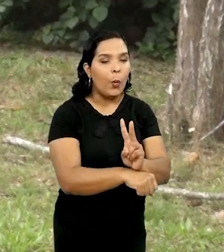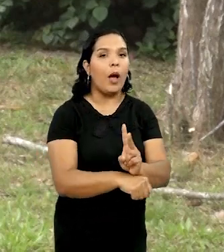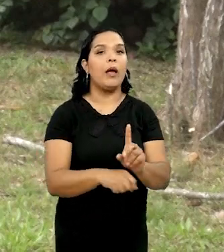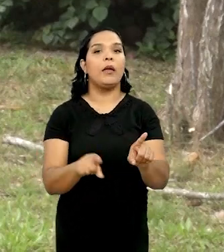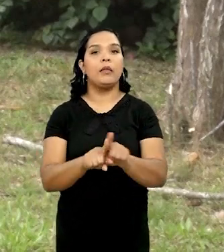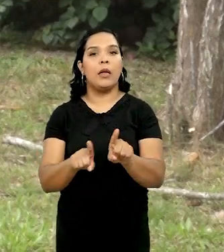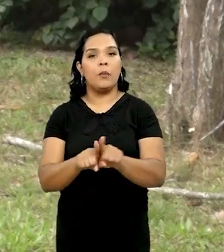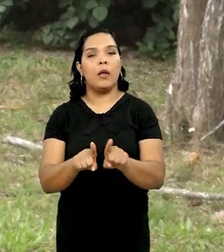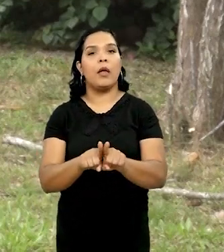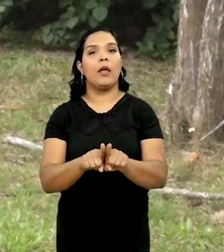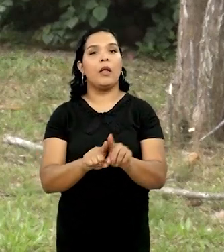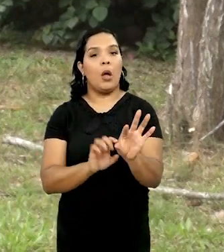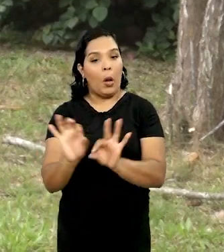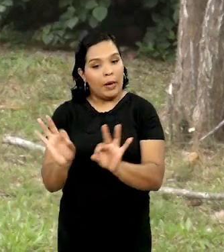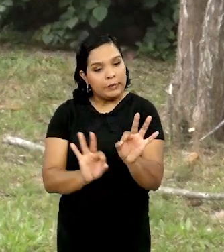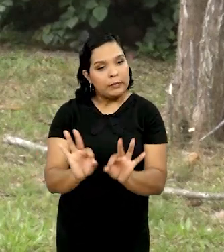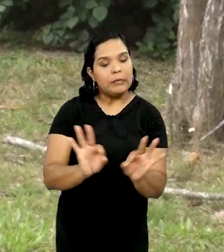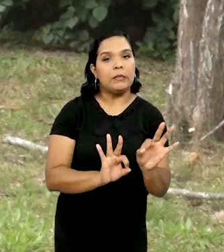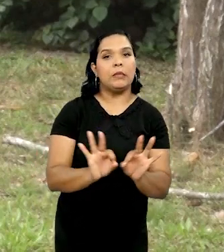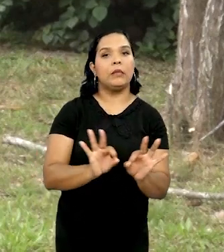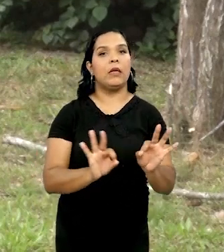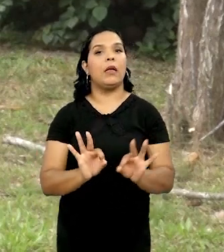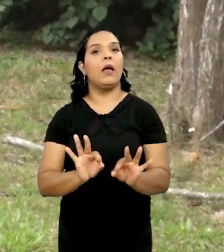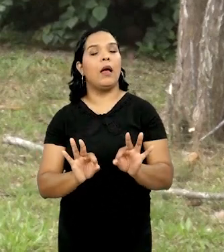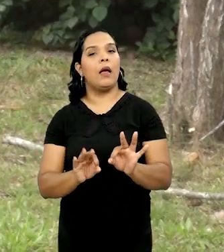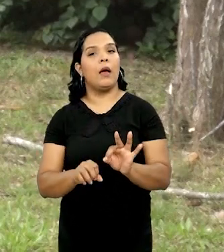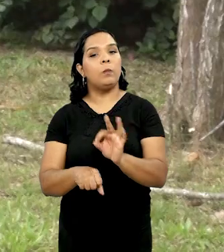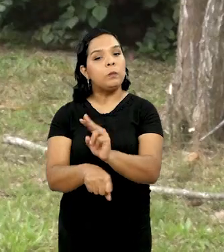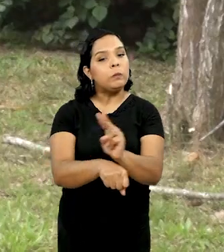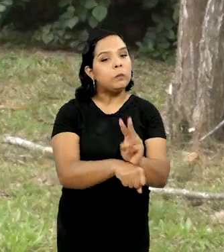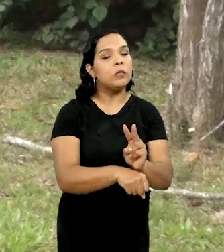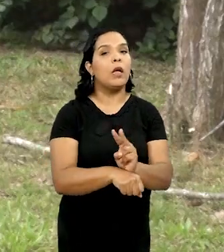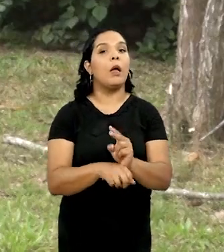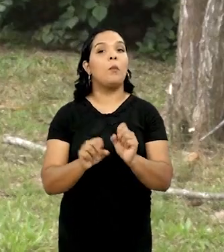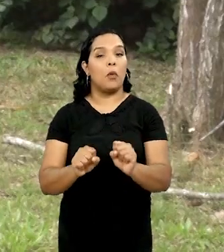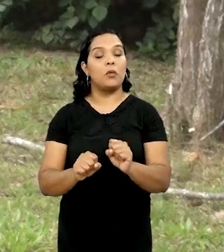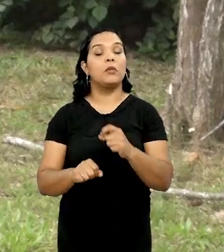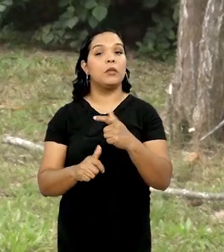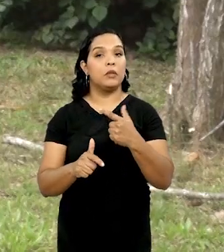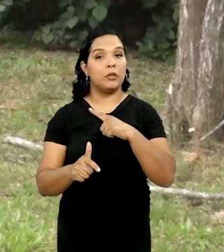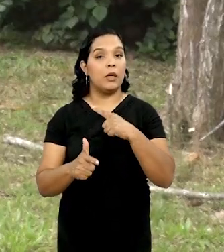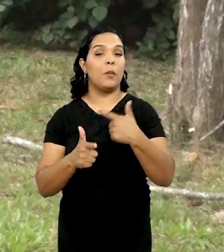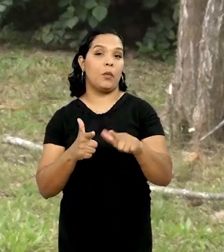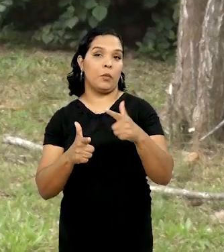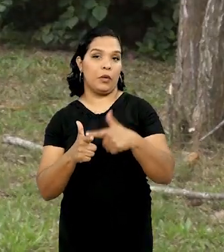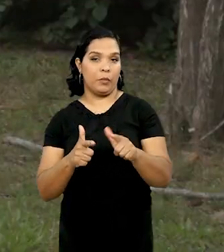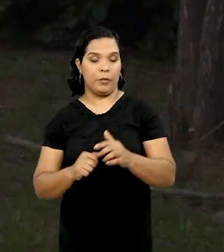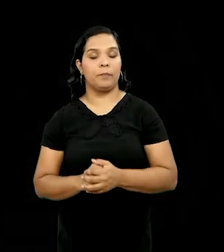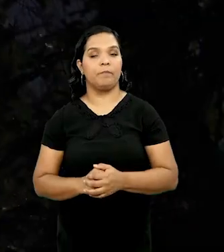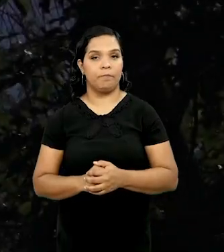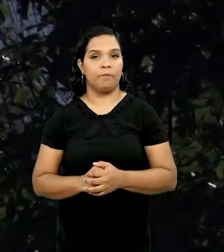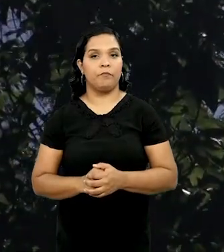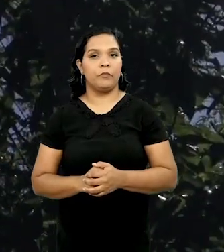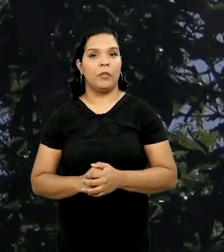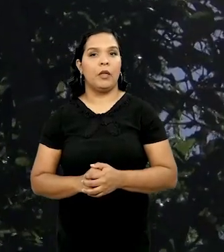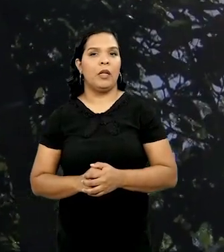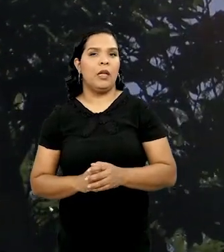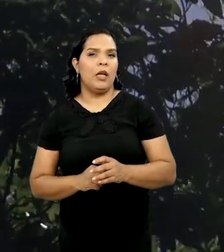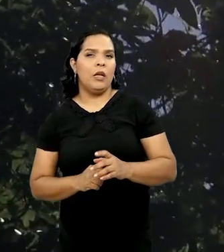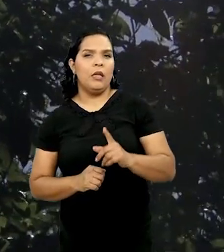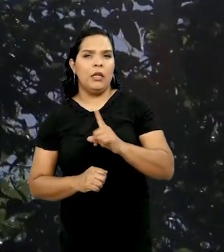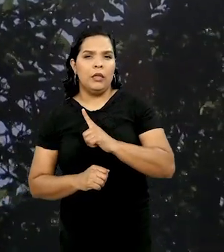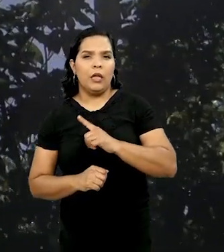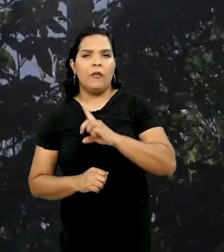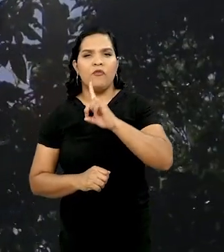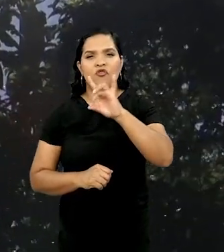e o cuidado, o manejo correto desse patrimônio, isso pode gerar problema, tá? A gente teve dias muito